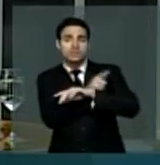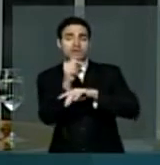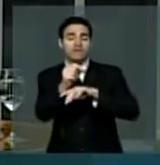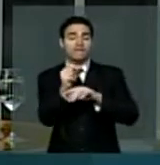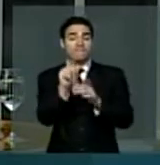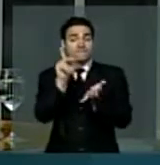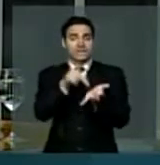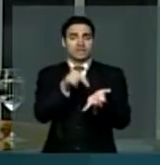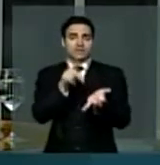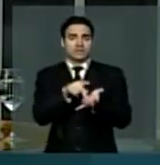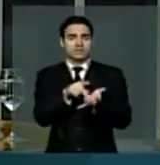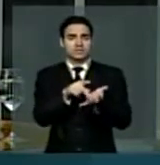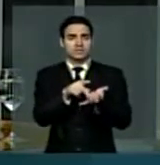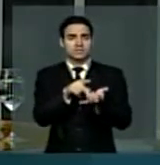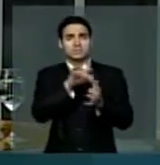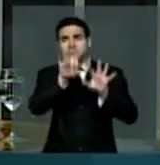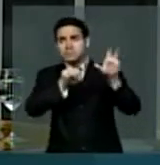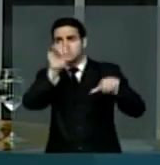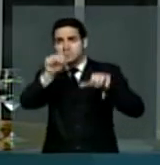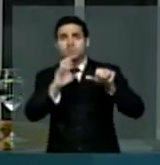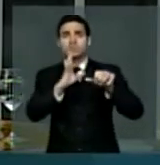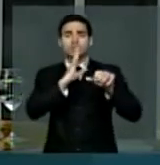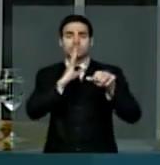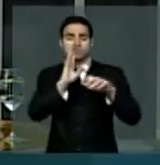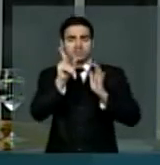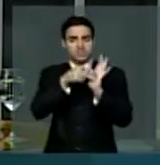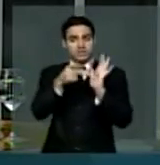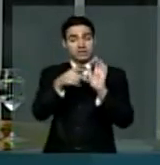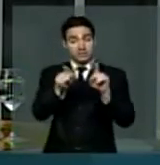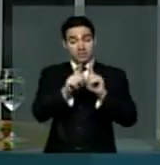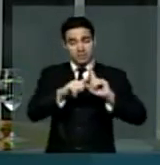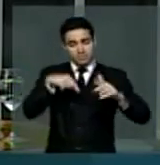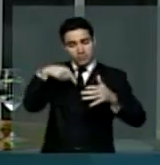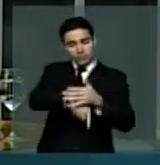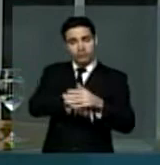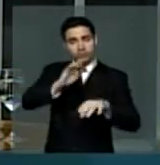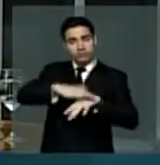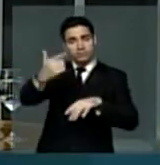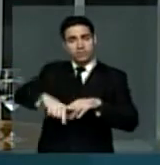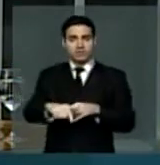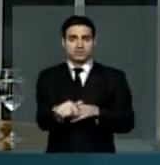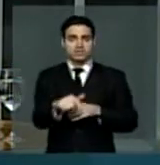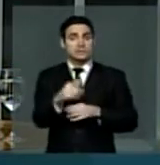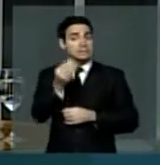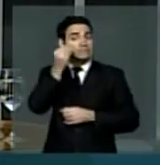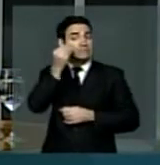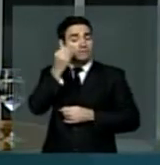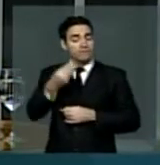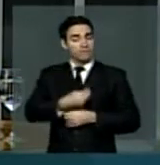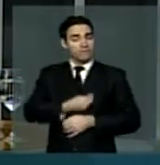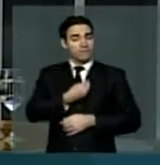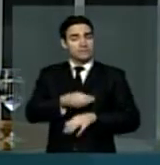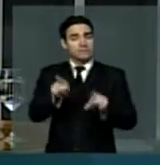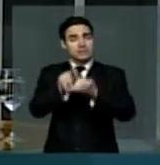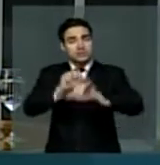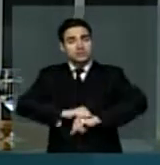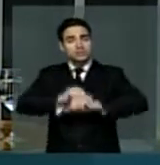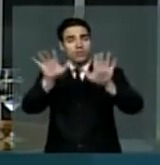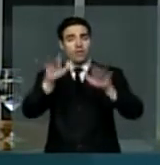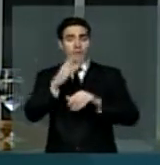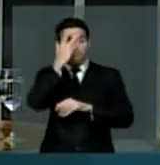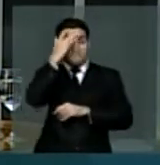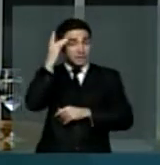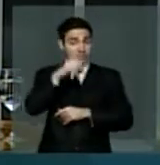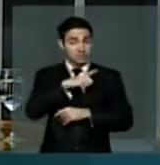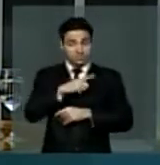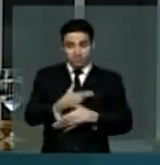procurando conhecê-la e mergulhar sempre mais nela, procurando vivê-la e propagá-la, como alguém que